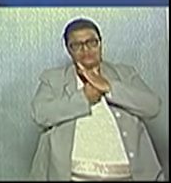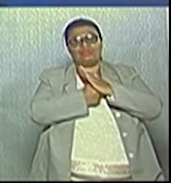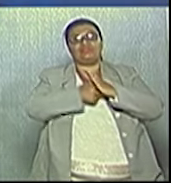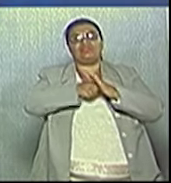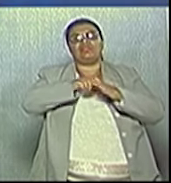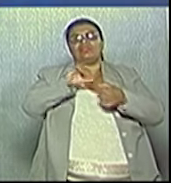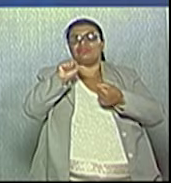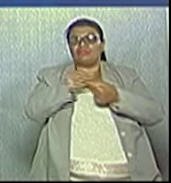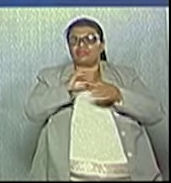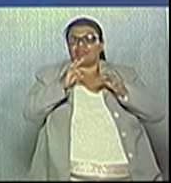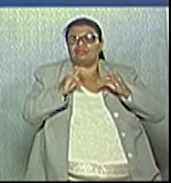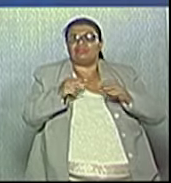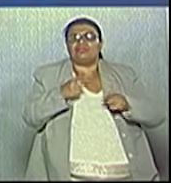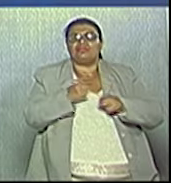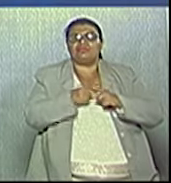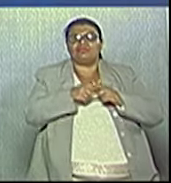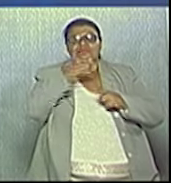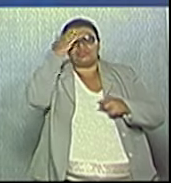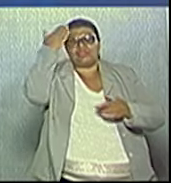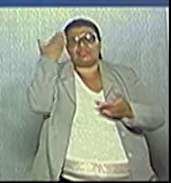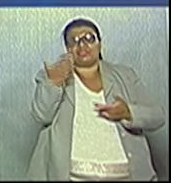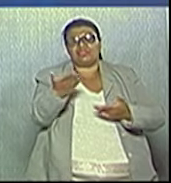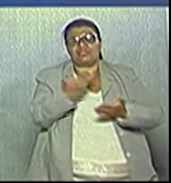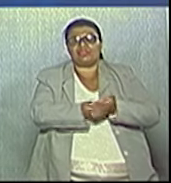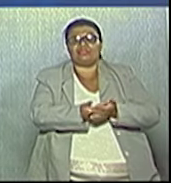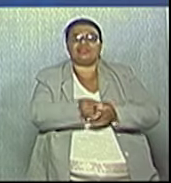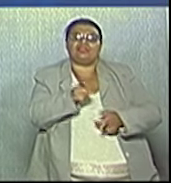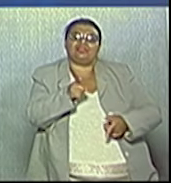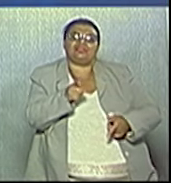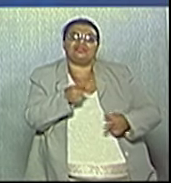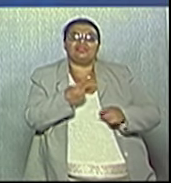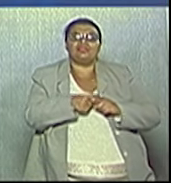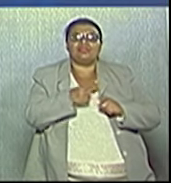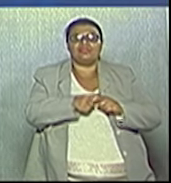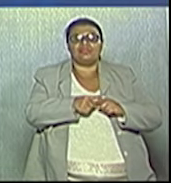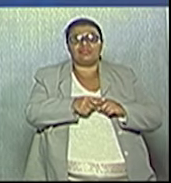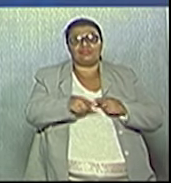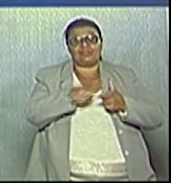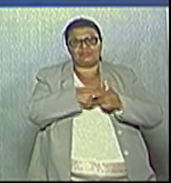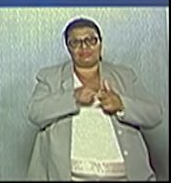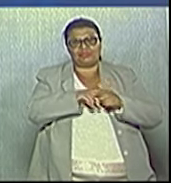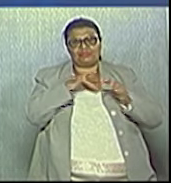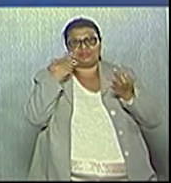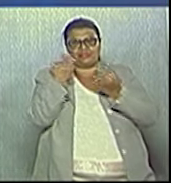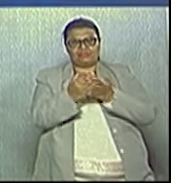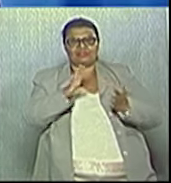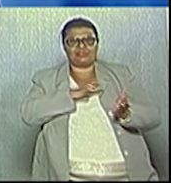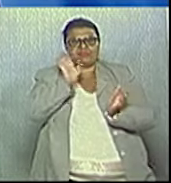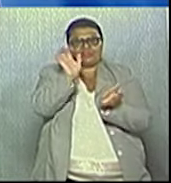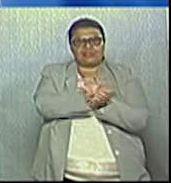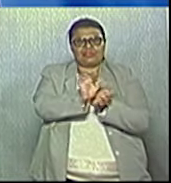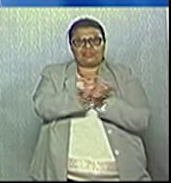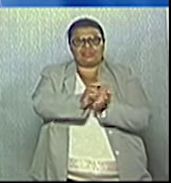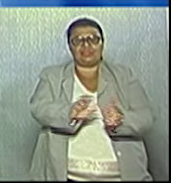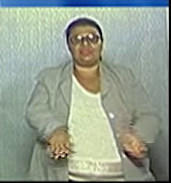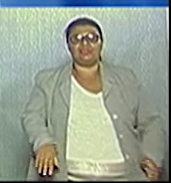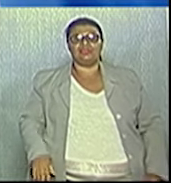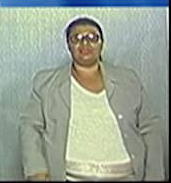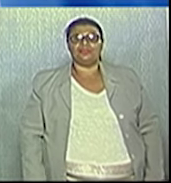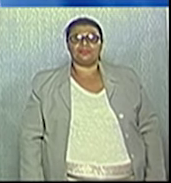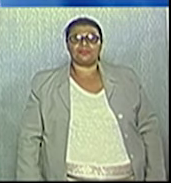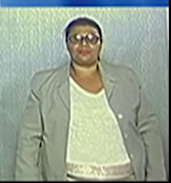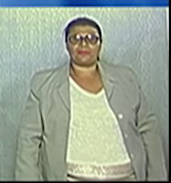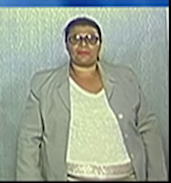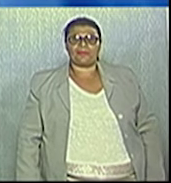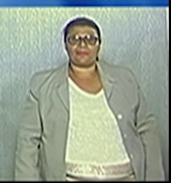Por que a gente deve acreditar no senhor? São duas oportunidades, duas omissões que prejudicam até hoje a população de Jacareí. 30 segundos para a